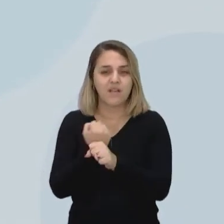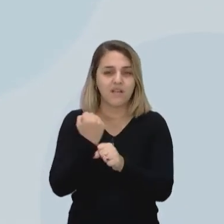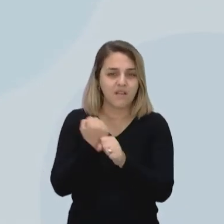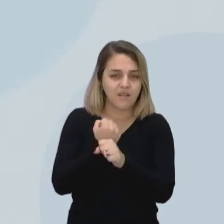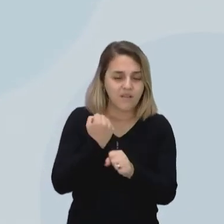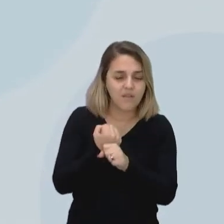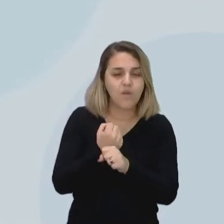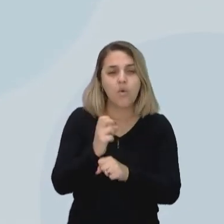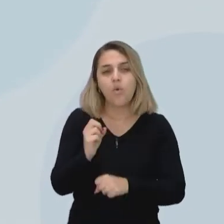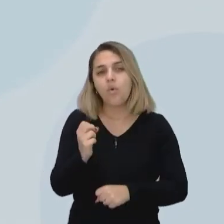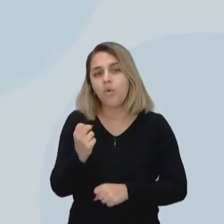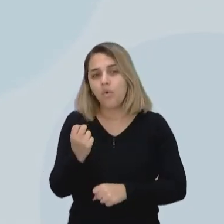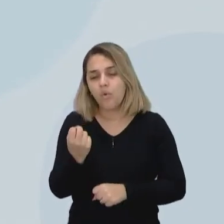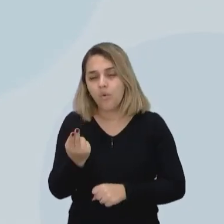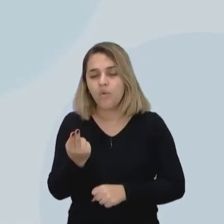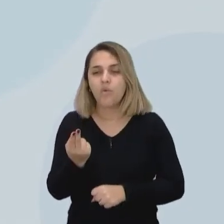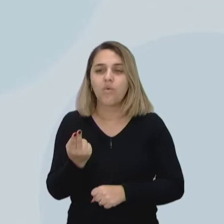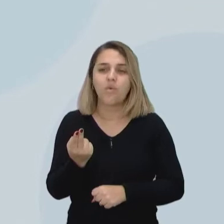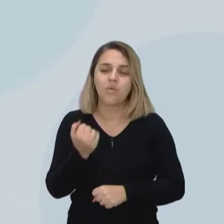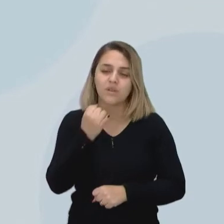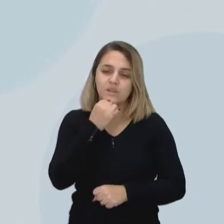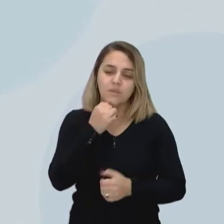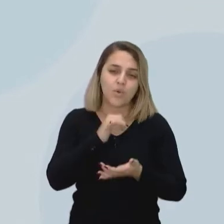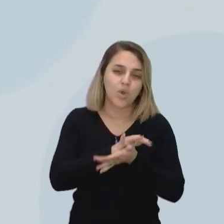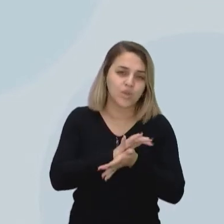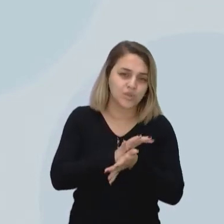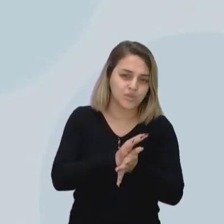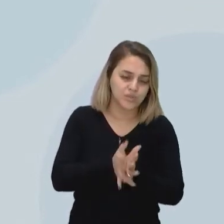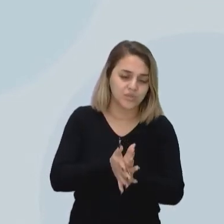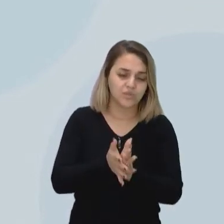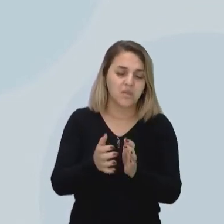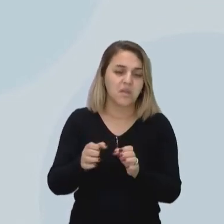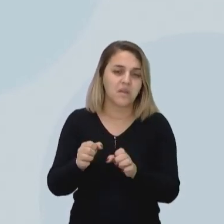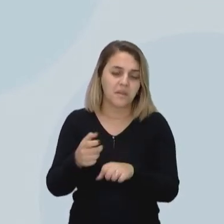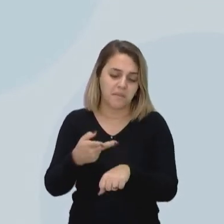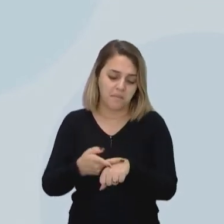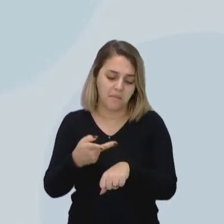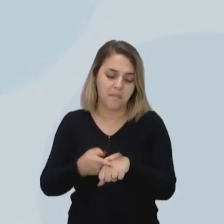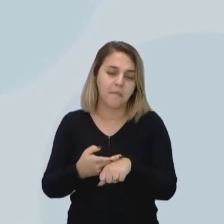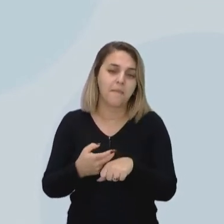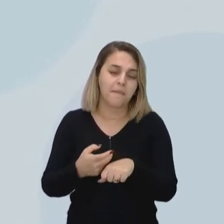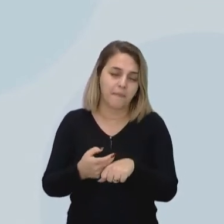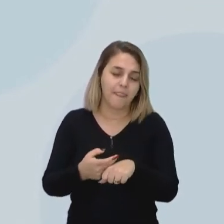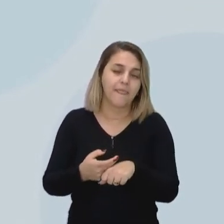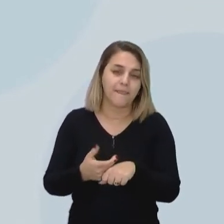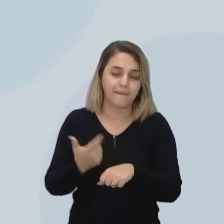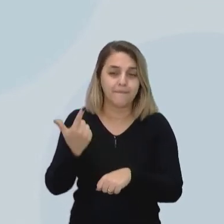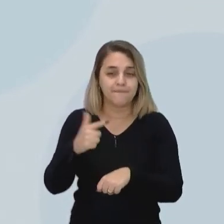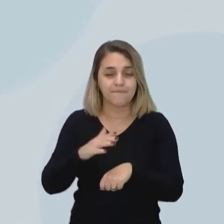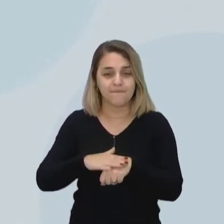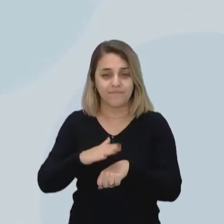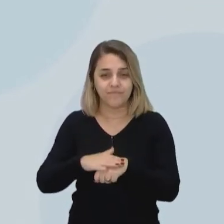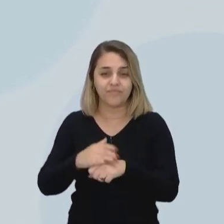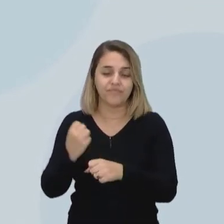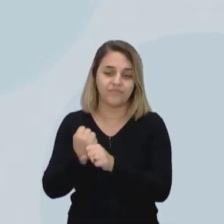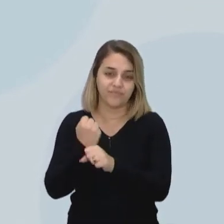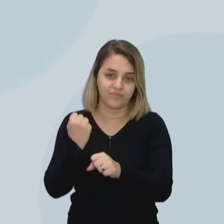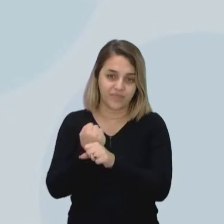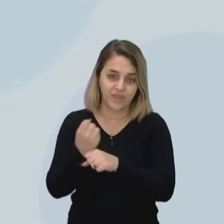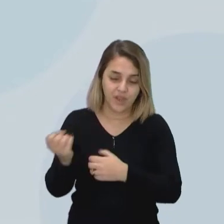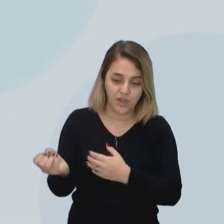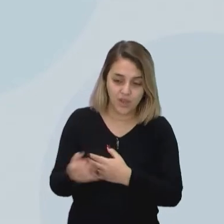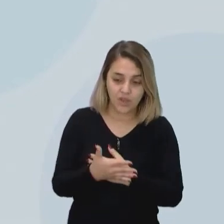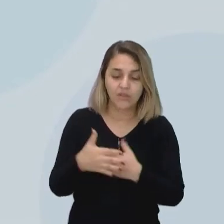ou mesmo ter que destruir esse concreto para a implantação de um novo concreto. Então, é uma